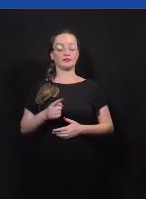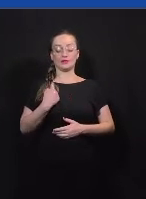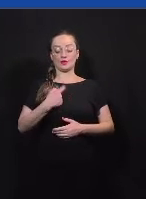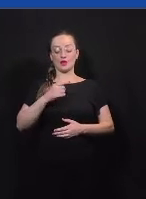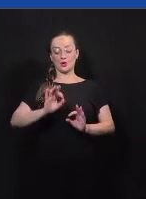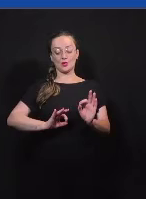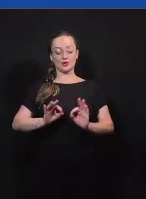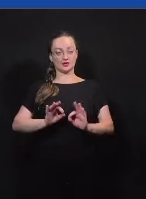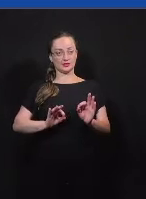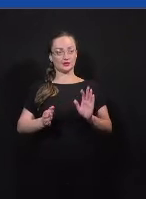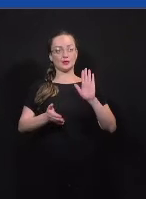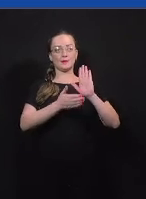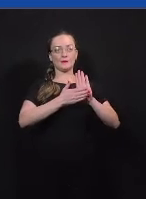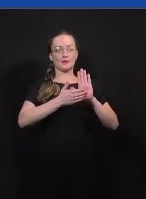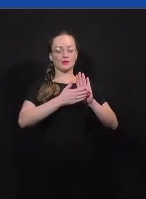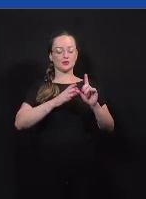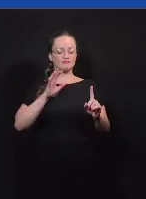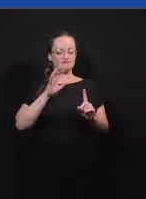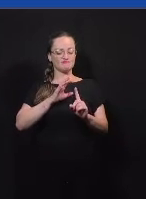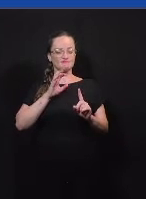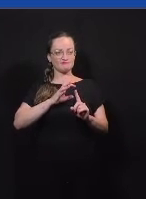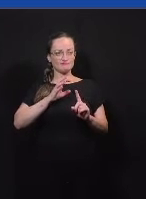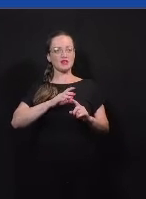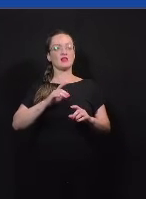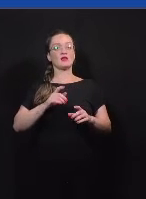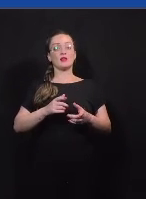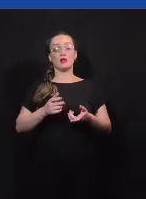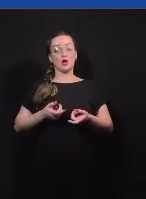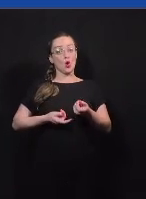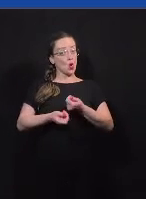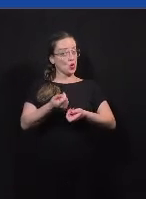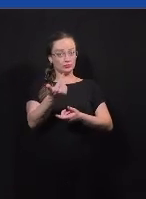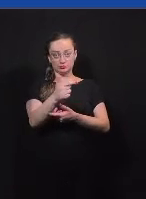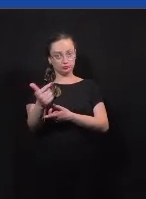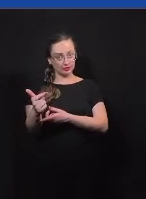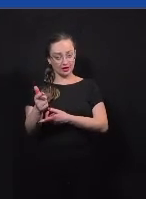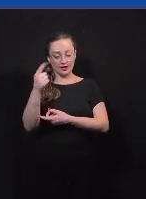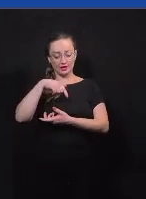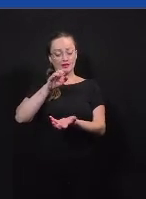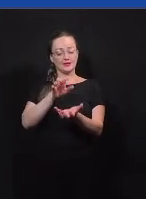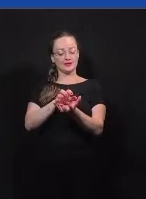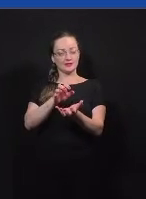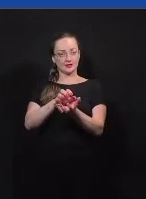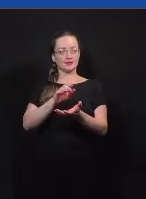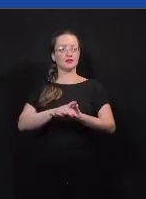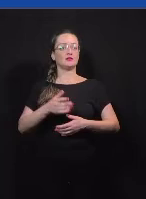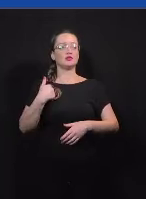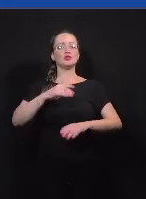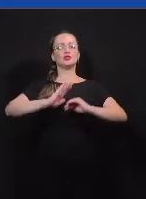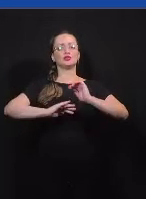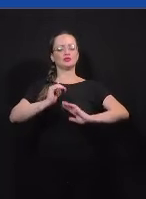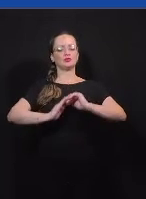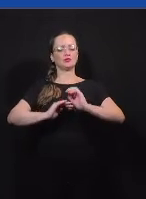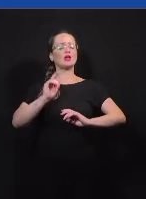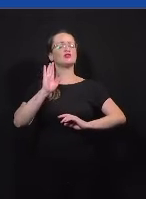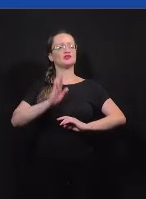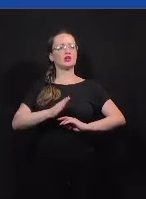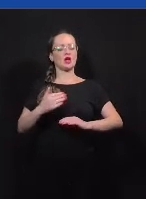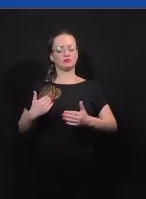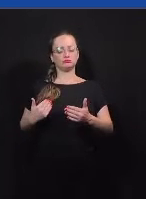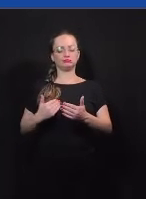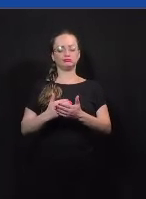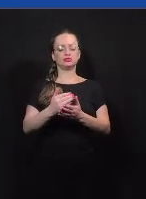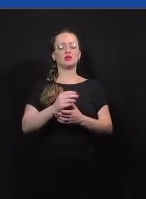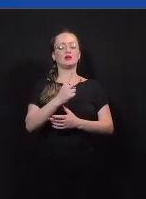organização com propósito de impacto e sem fins lucrativos, né? Fundada em Recife. E a gente atua desde 2013 na Rede